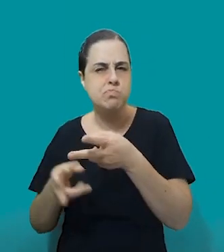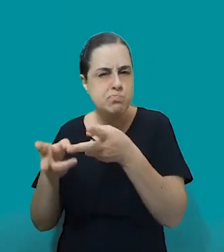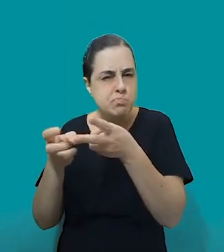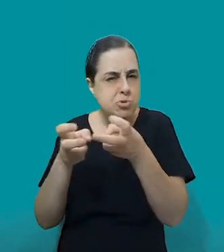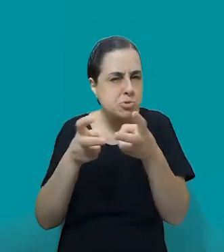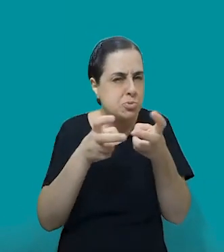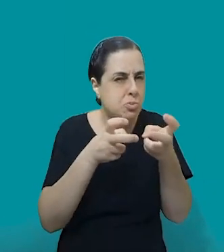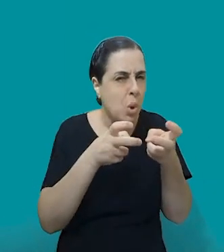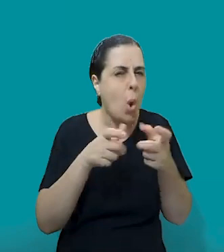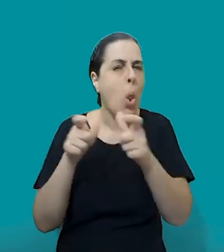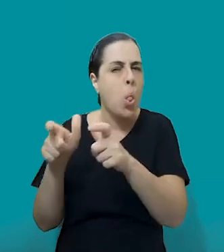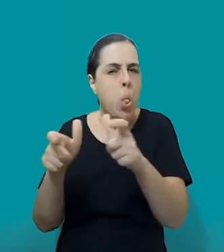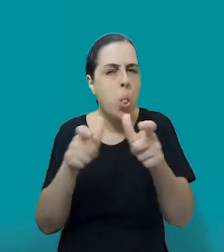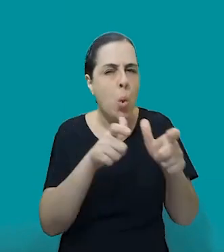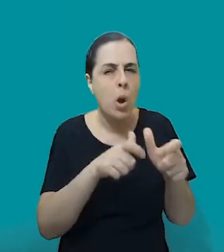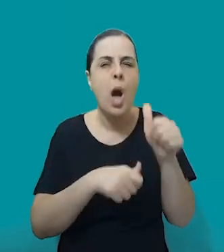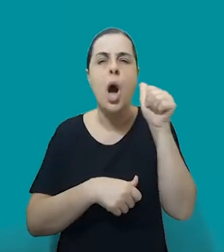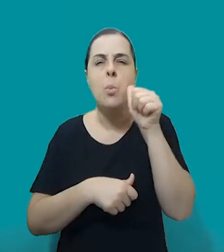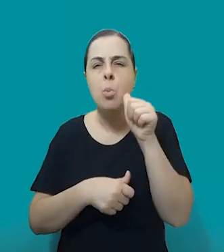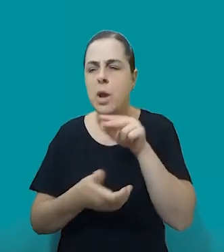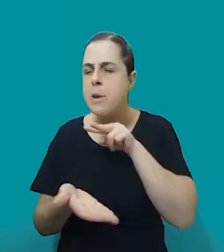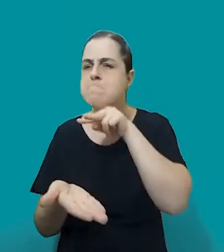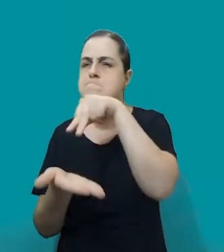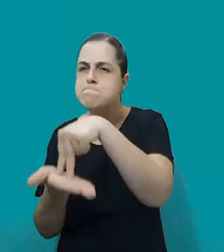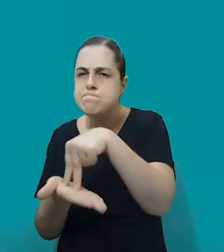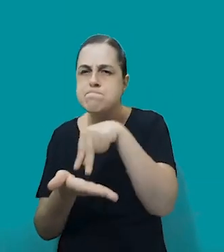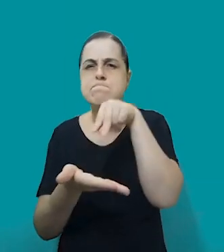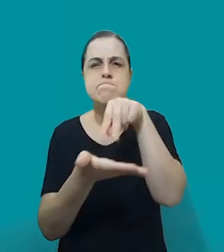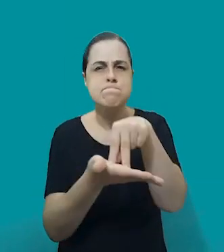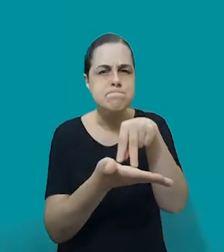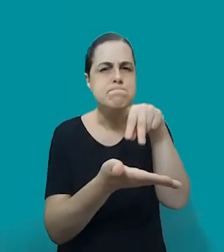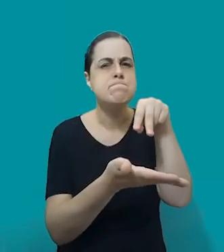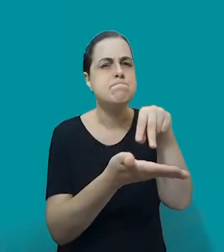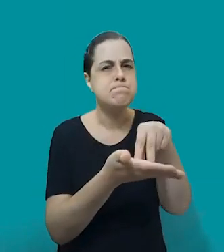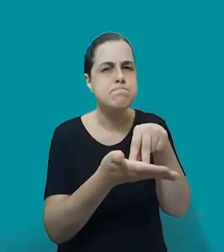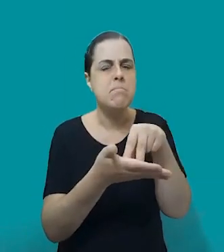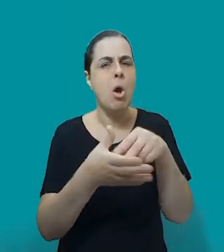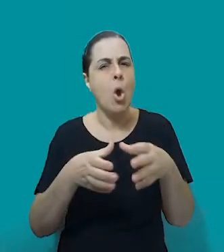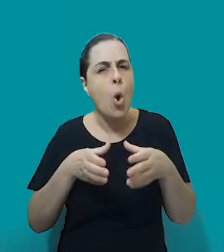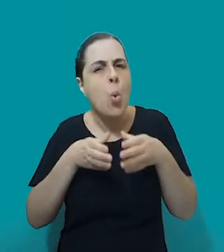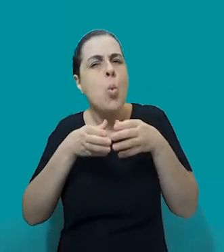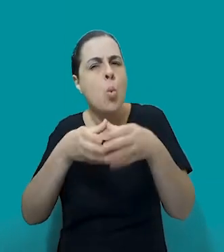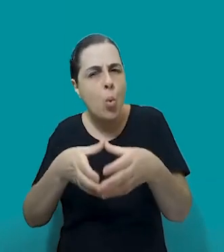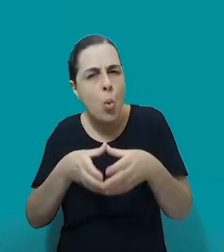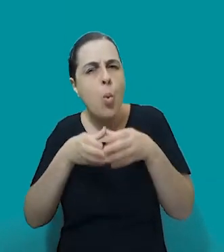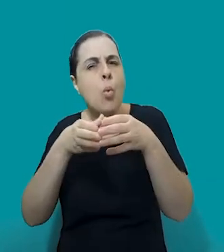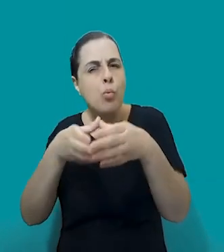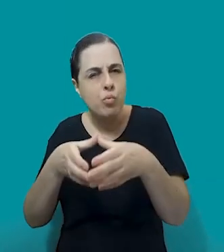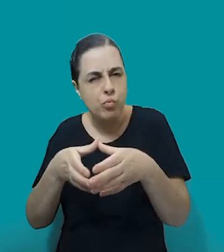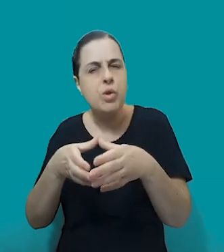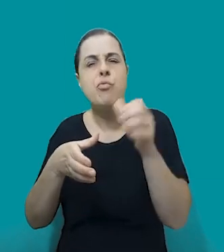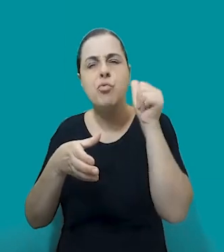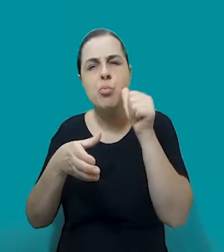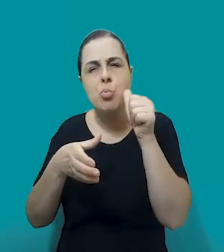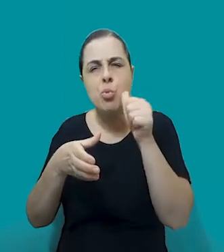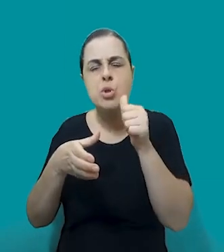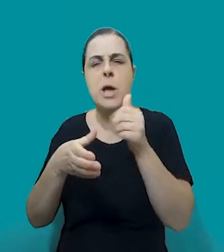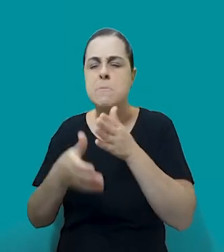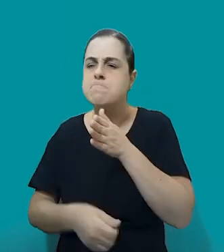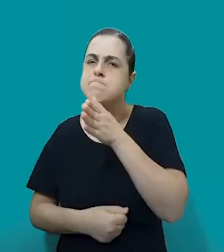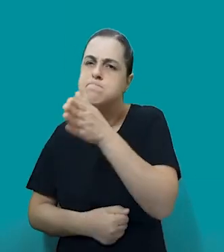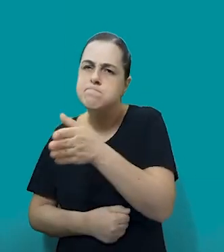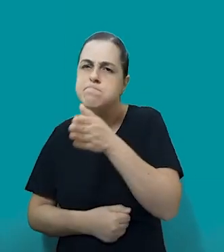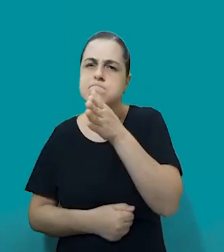a mulher atua, ou cada área em que a mulher convive, ou em cada área em que a mulher começa a